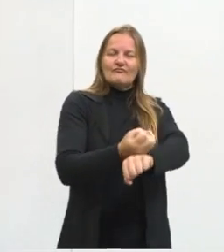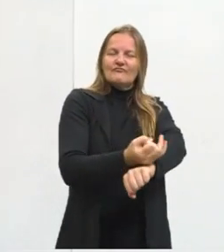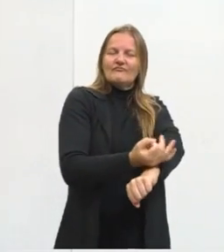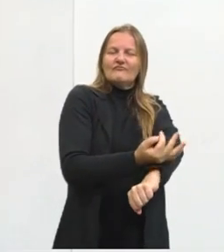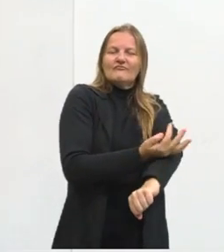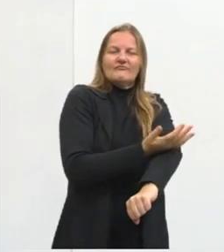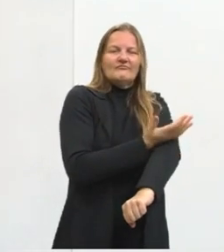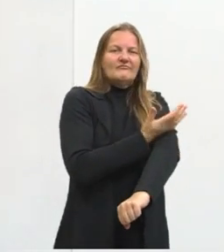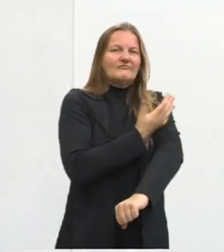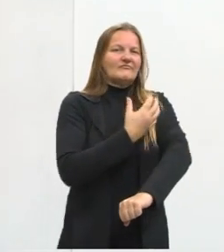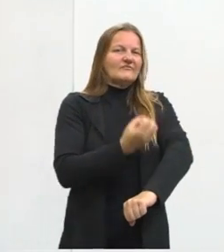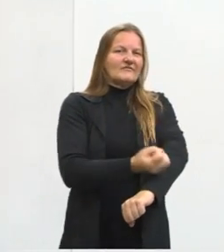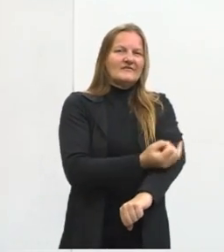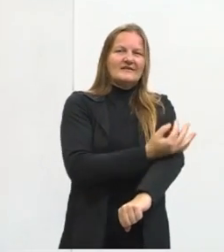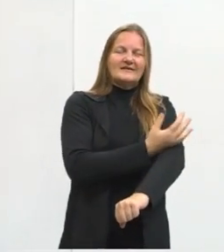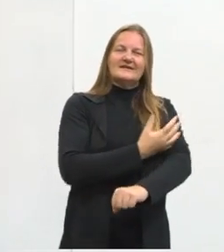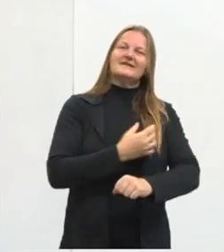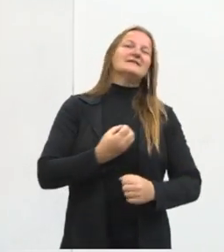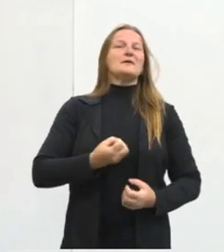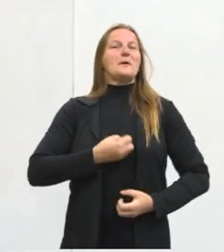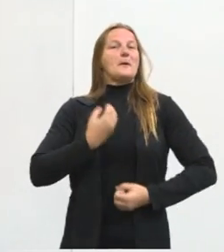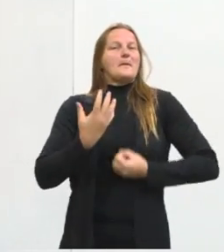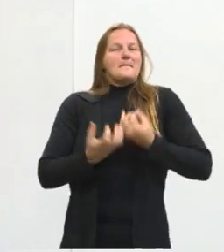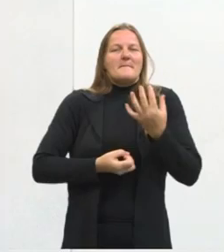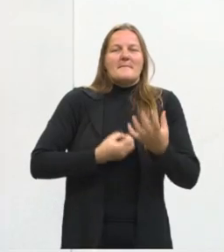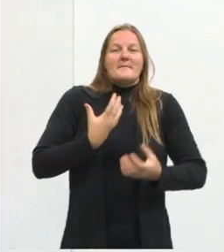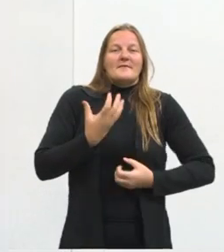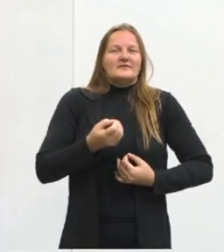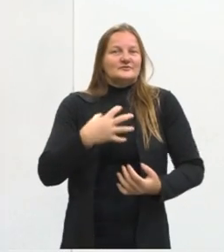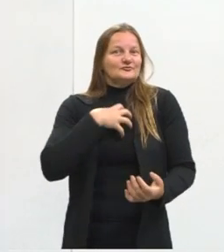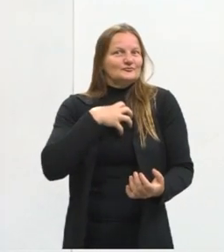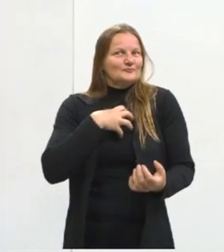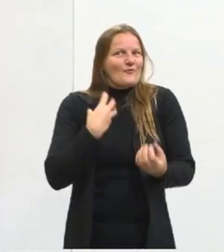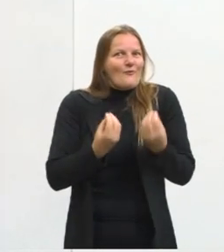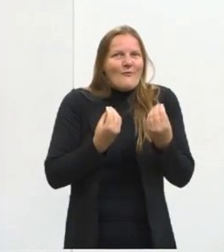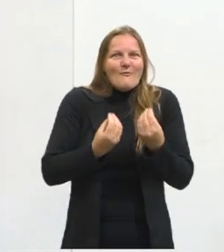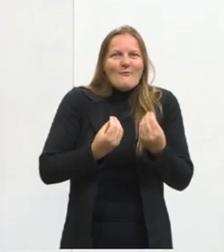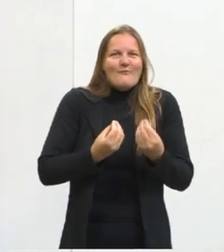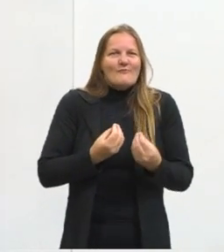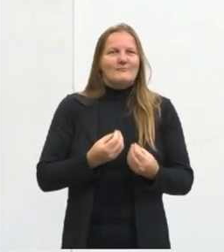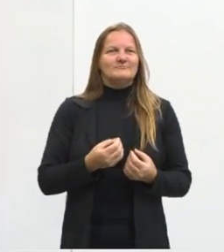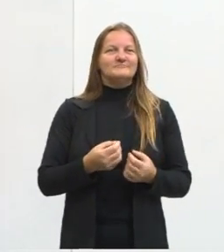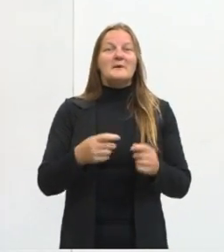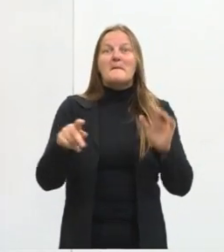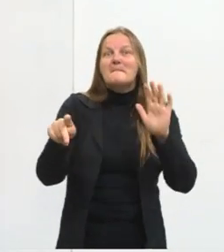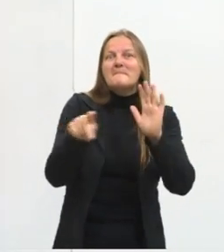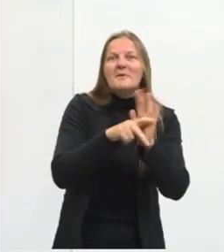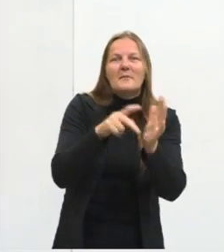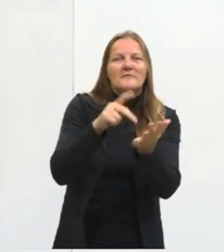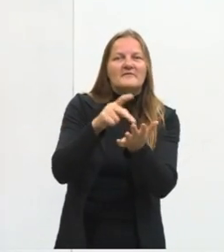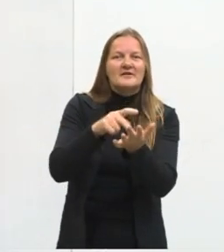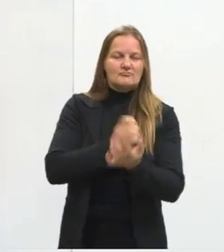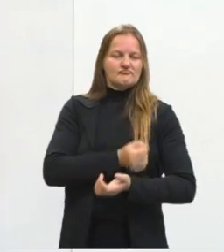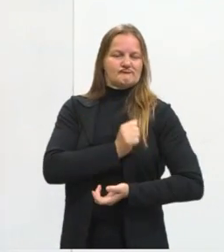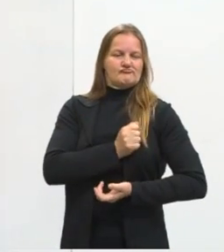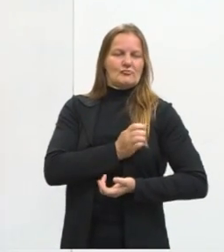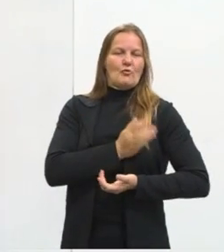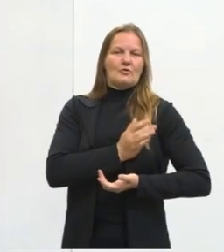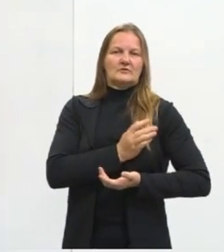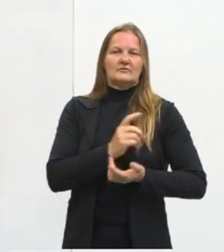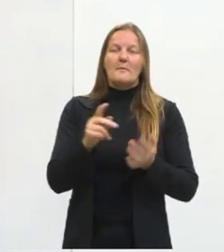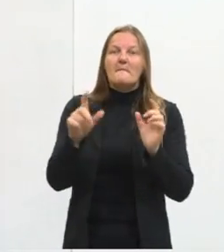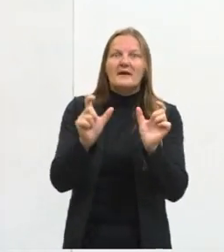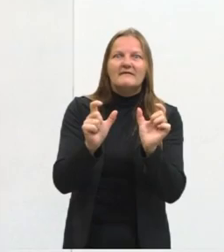mexe com as emoções, ela dá sentidos que não são próprios a determinadas palavras.